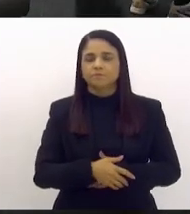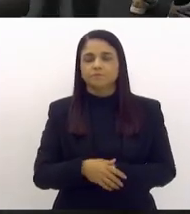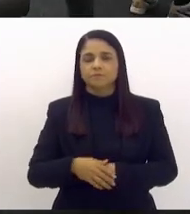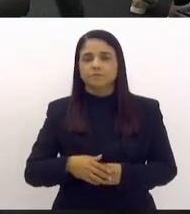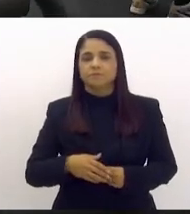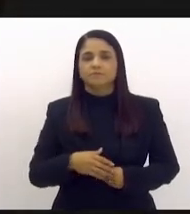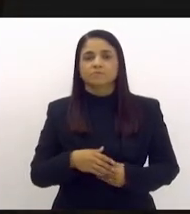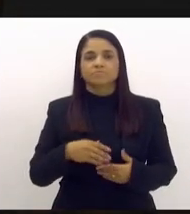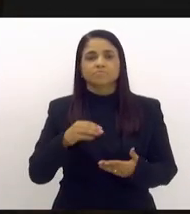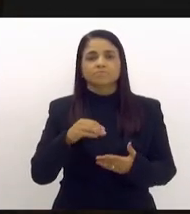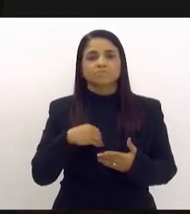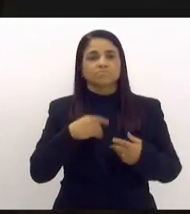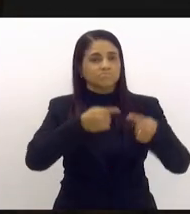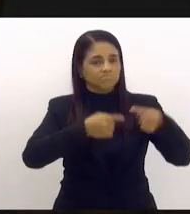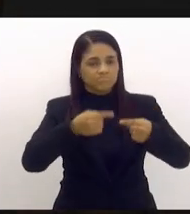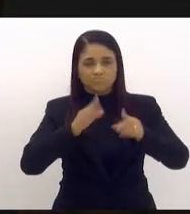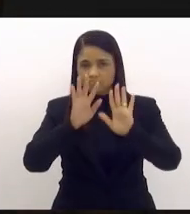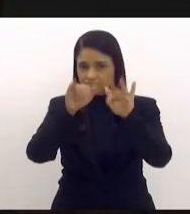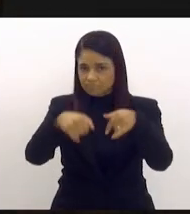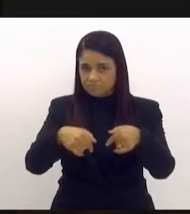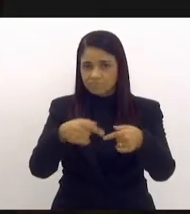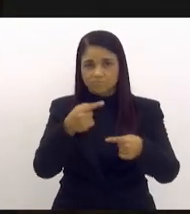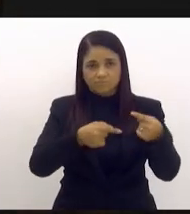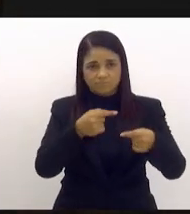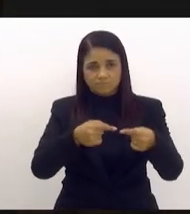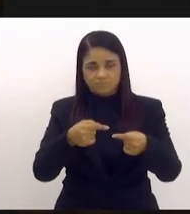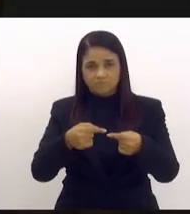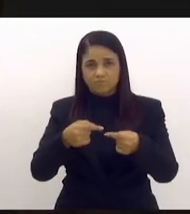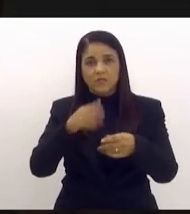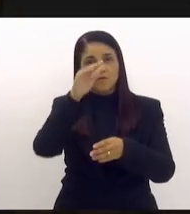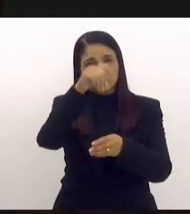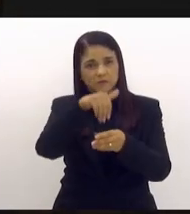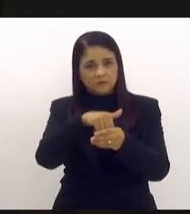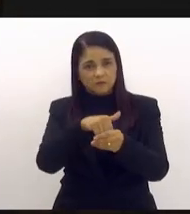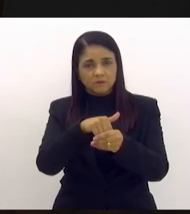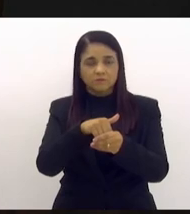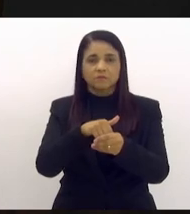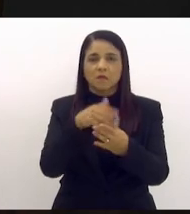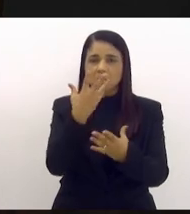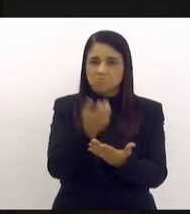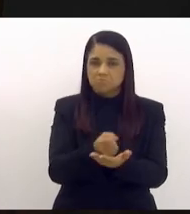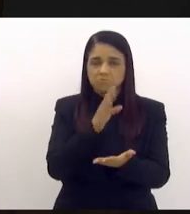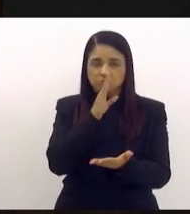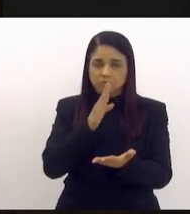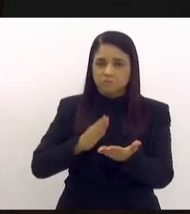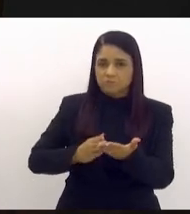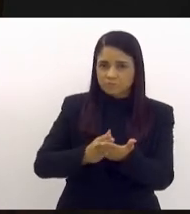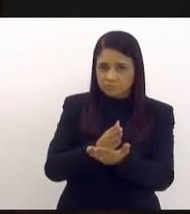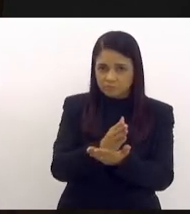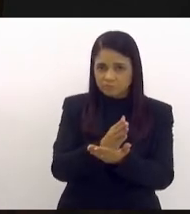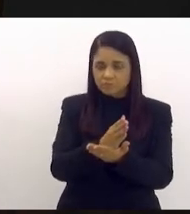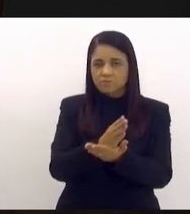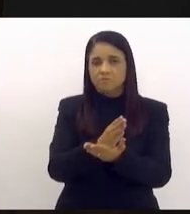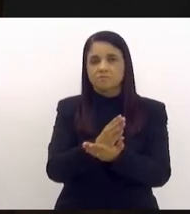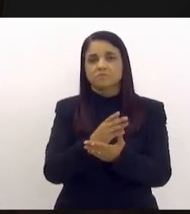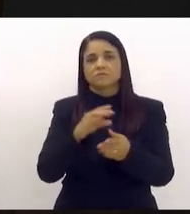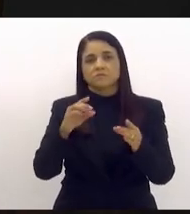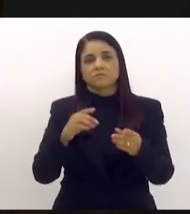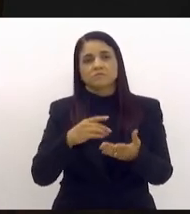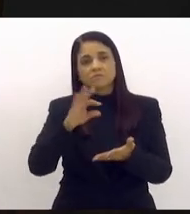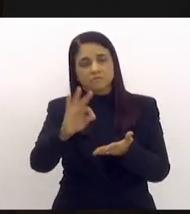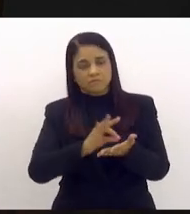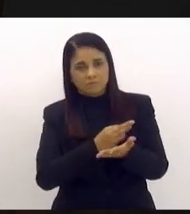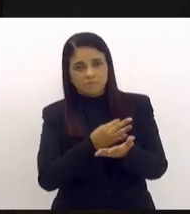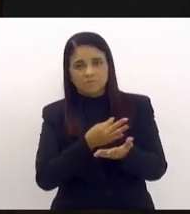Não vendo mais quem queira discutir, encerrada a discussão, em votação. O senhor disse que aprova o permaneço com o ministro. Aprovado, vai autógrafo.